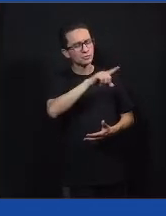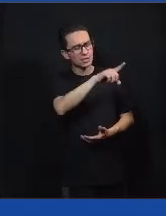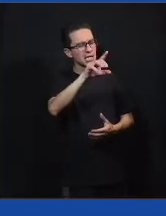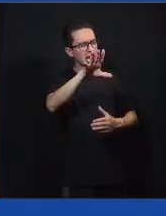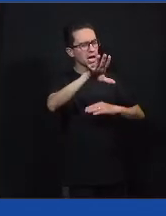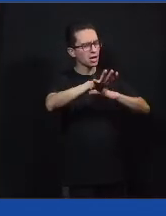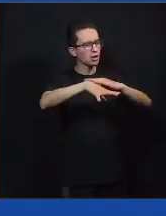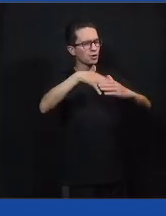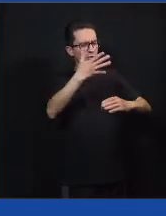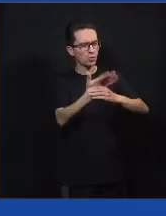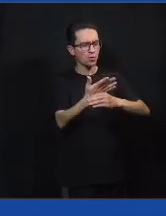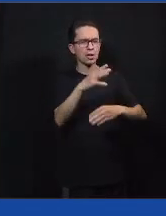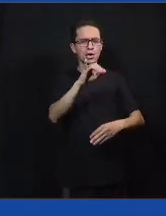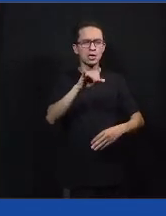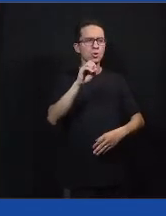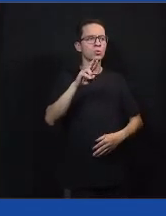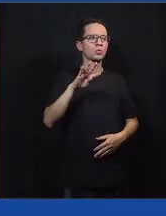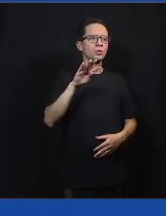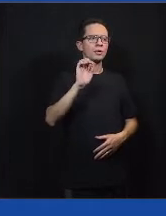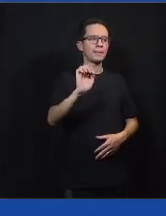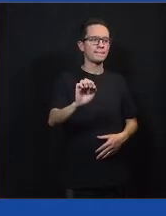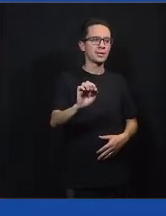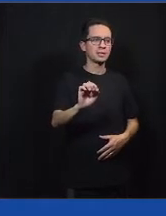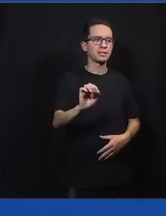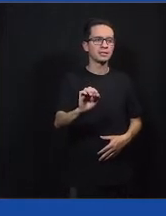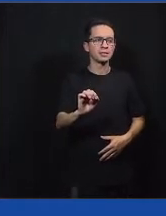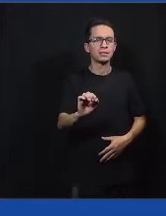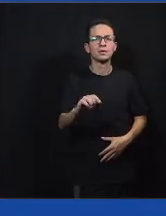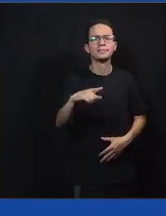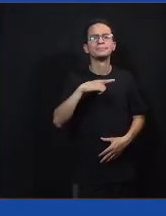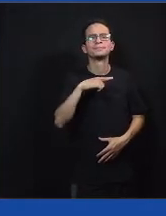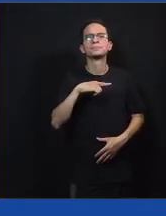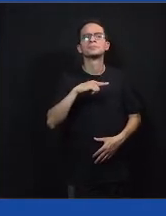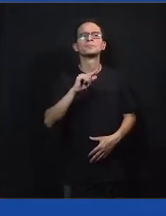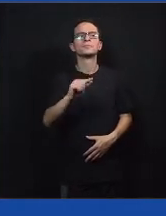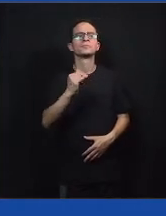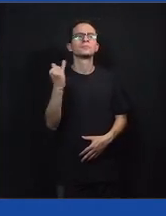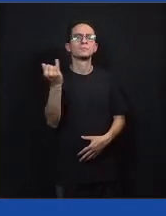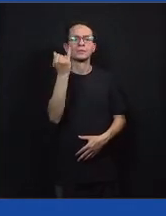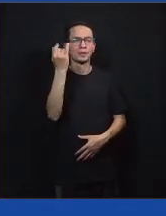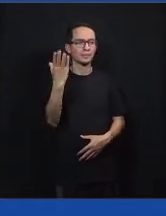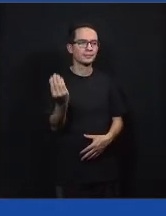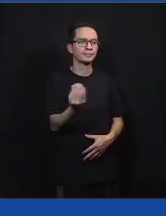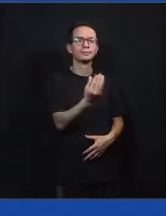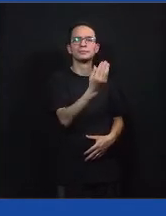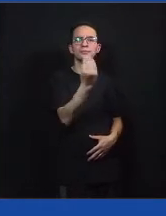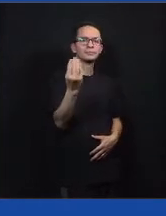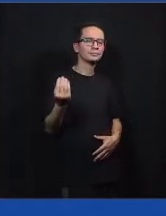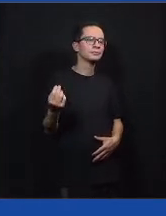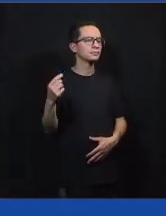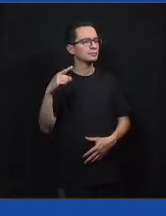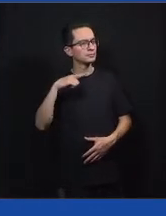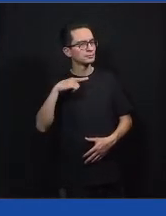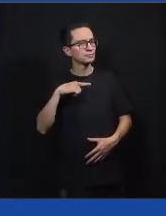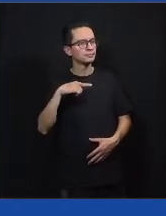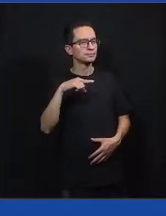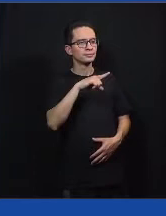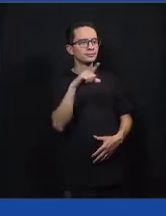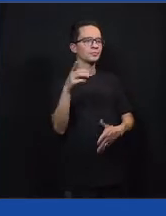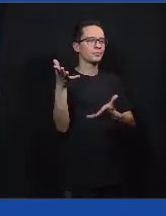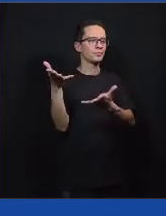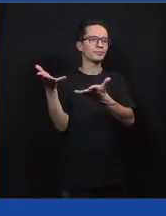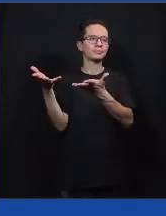está propondo uma forma de interação aqui, que para a gente é super importante. Então, queria convidar vocês a entrarem